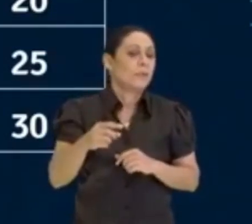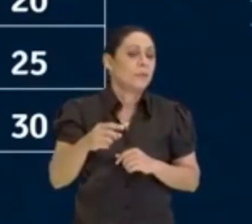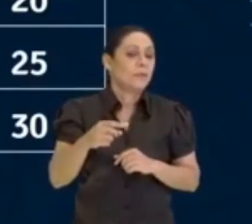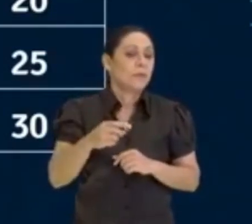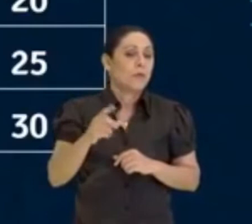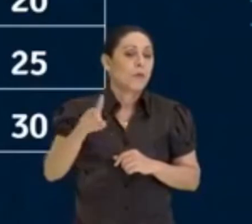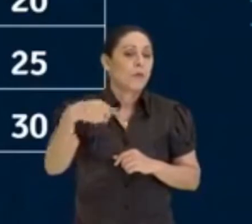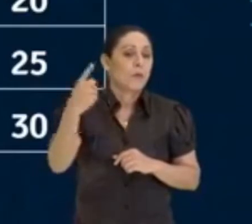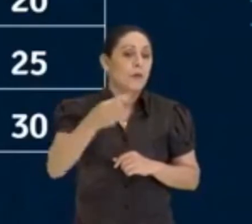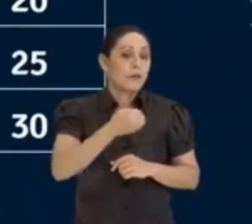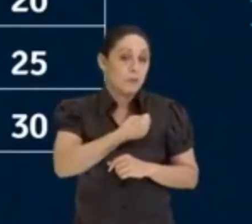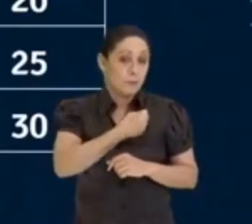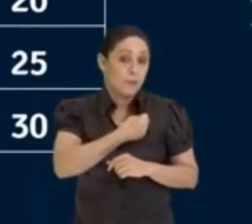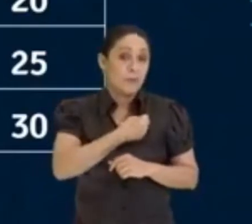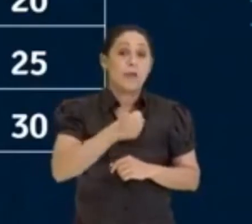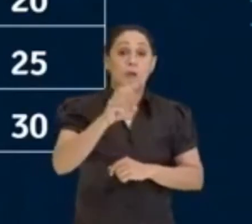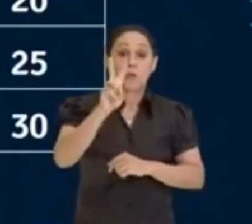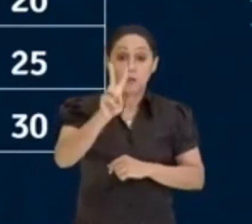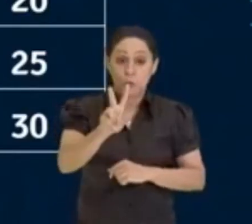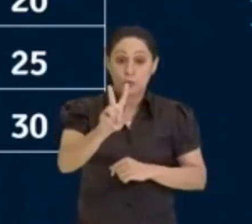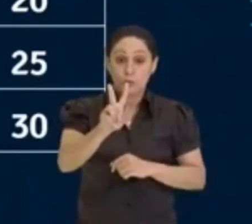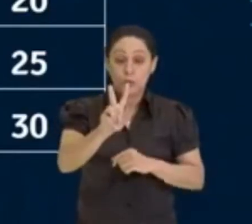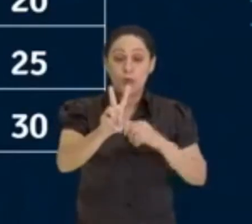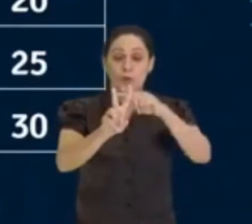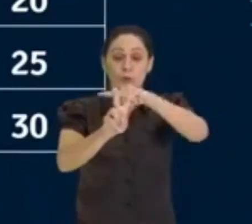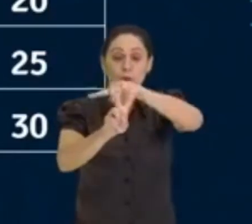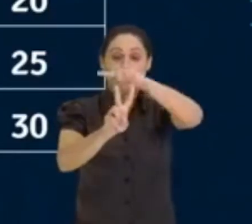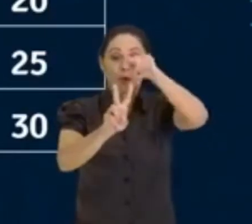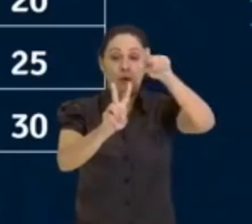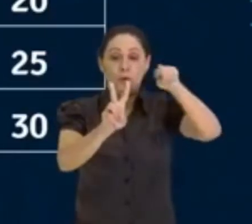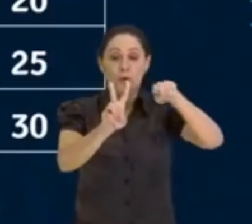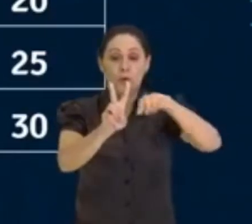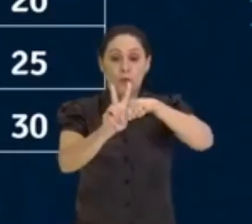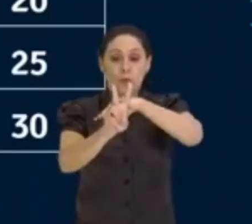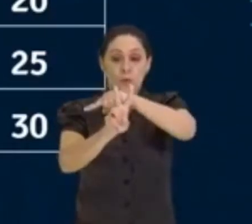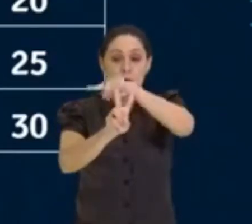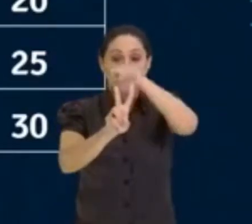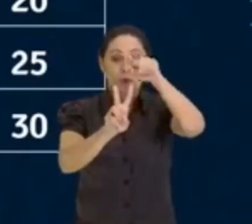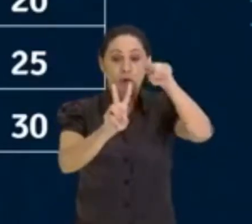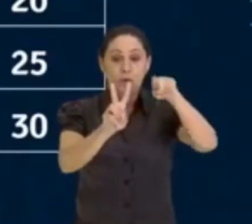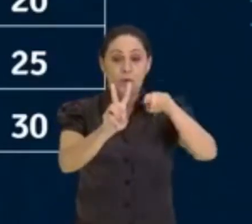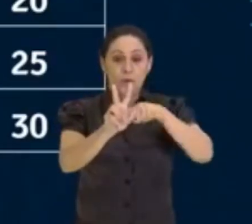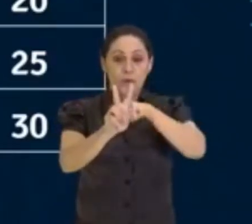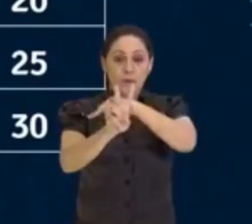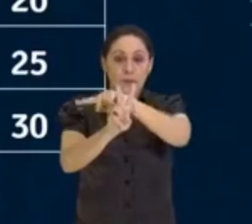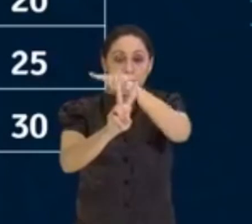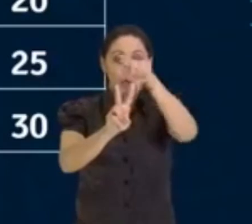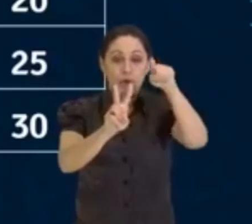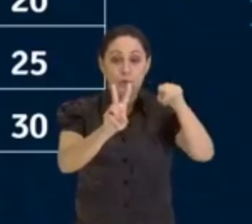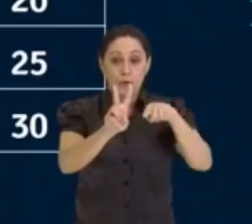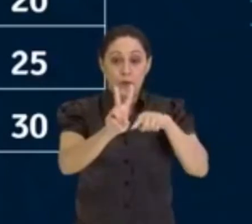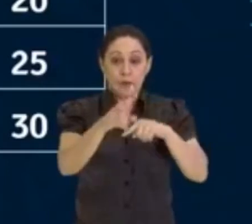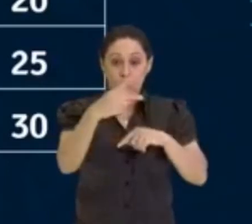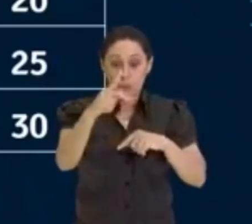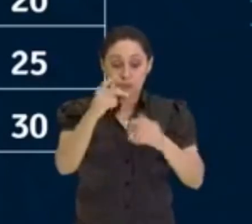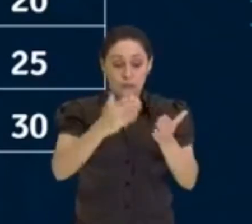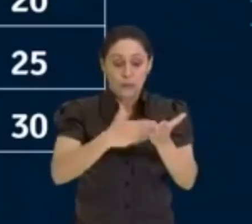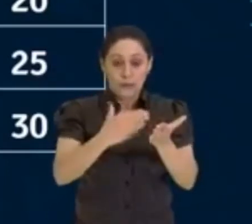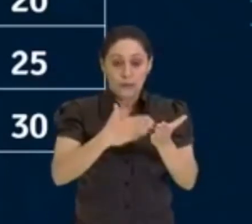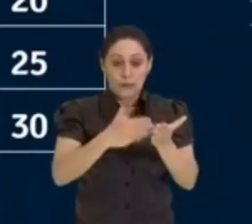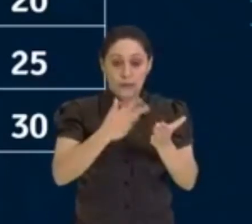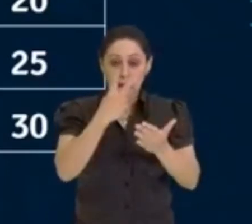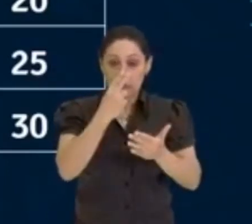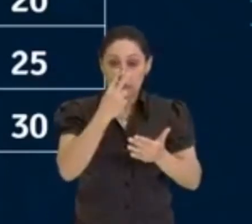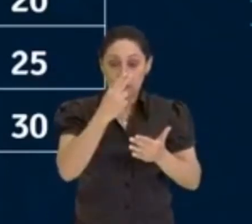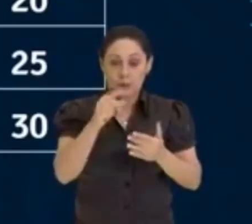O eu tenho é o 2. Olha, 2. Circula o 2 aí no teu caderno, tá? Que nem eu fiz aqui, ó,